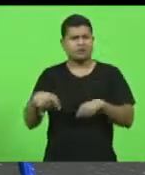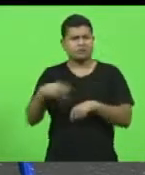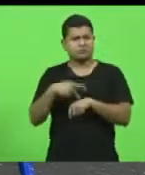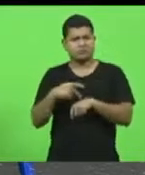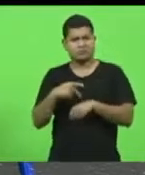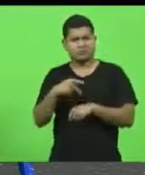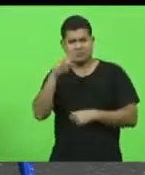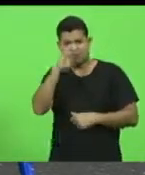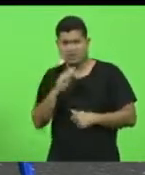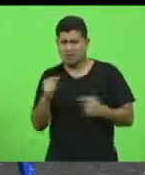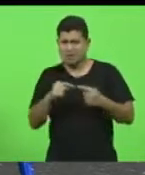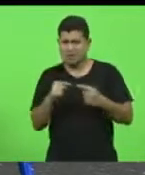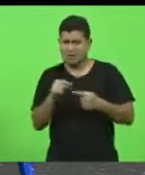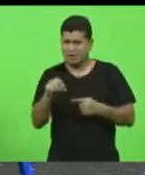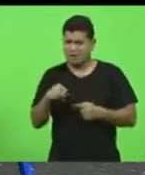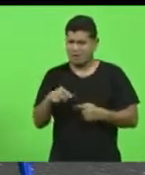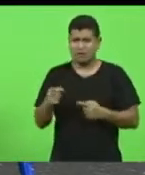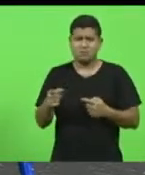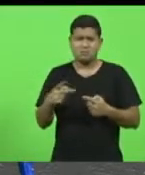E Santa Catarina